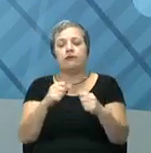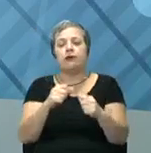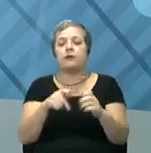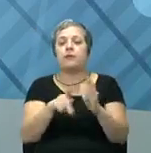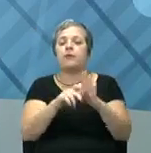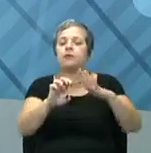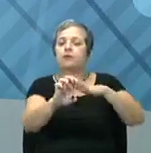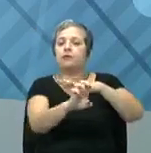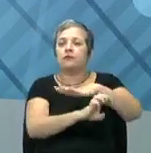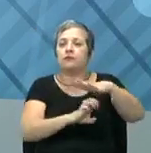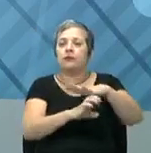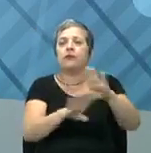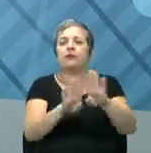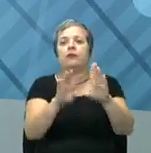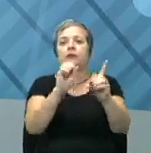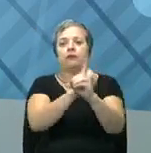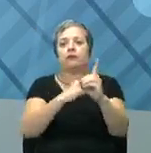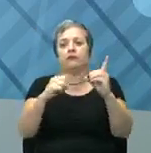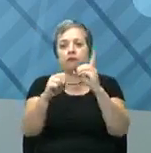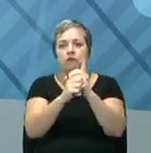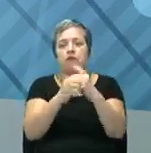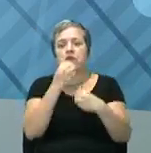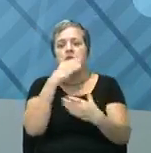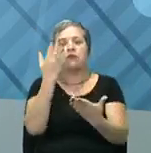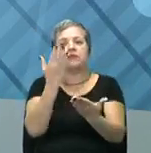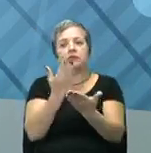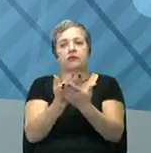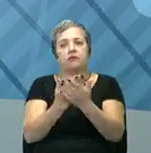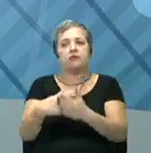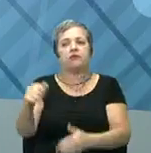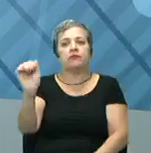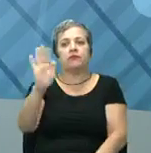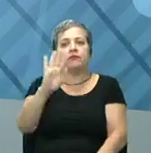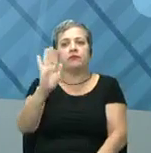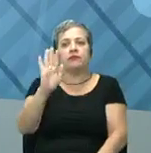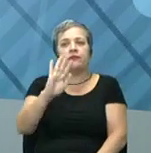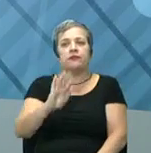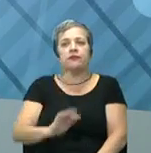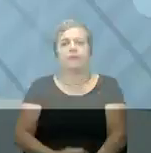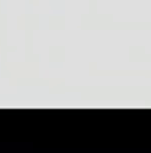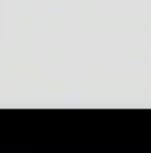organização e da sociedade. Bons estudos e até a próxima!